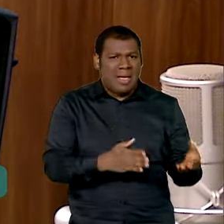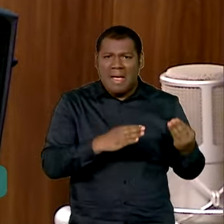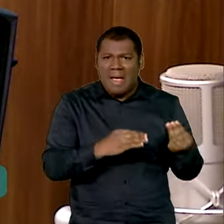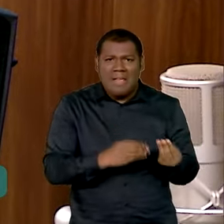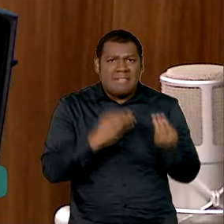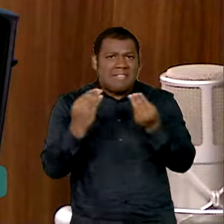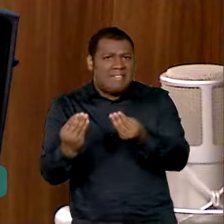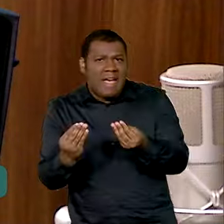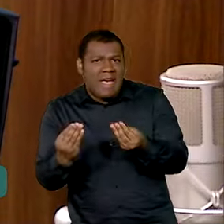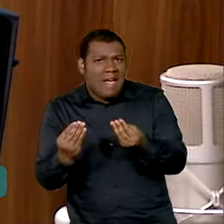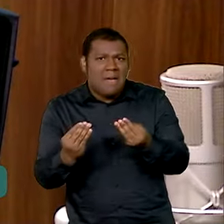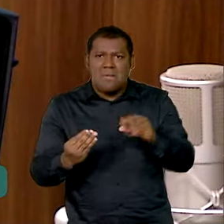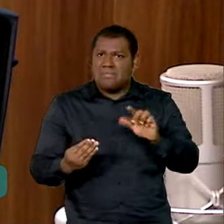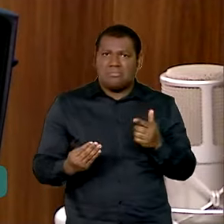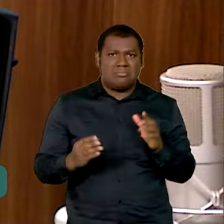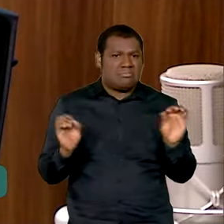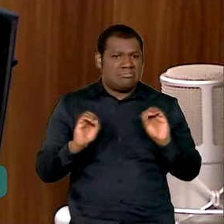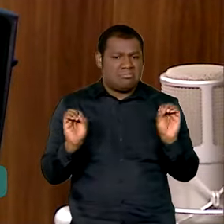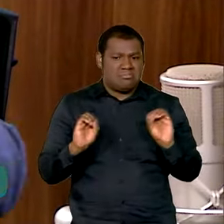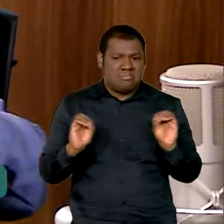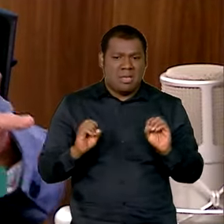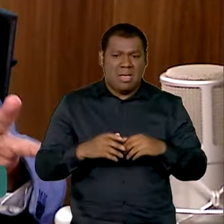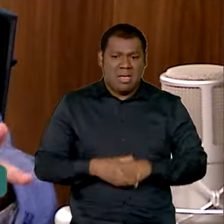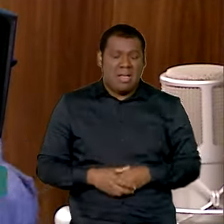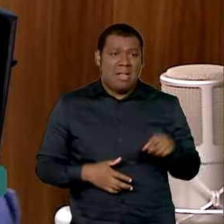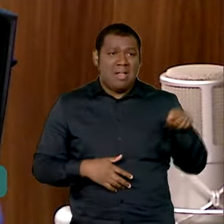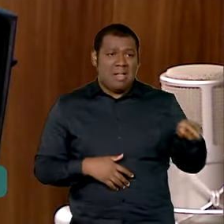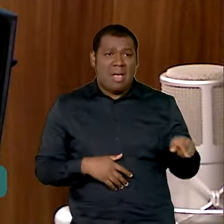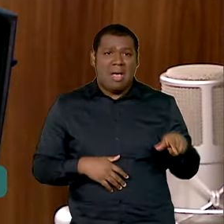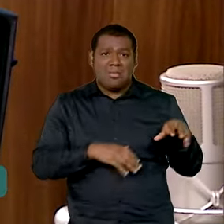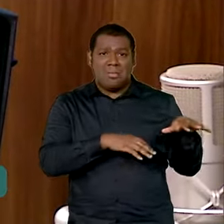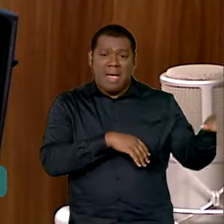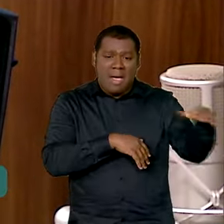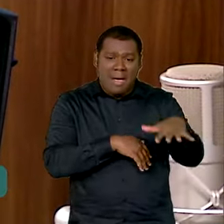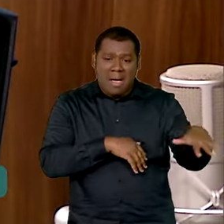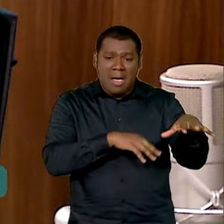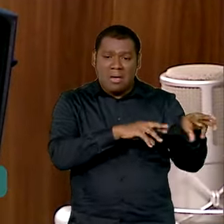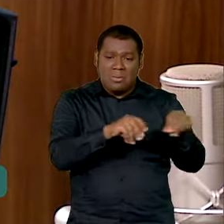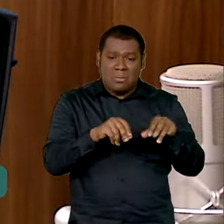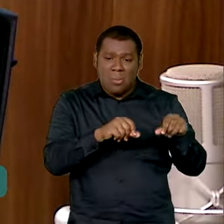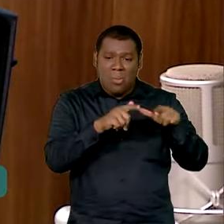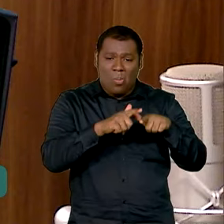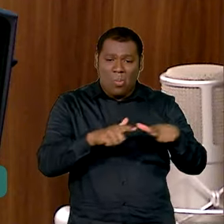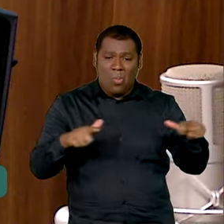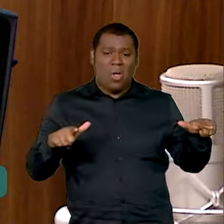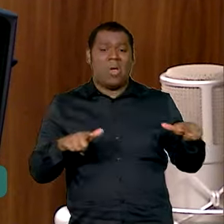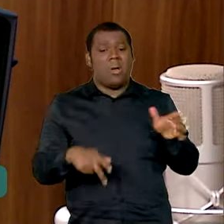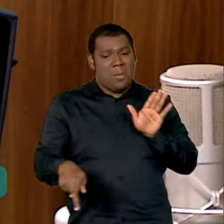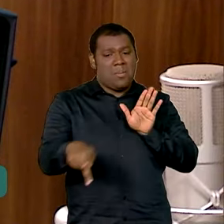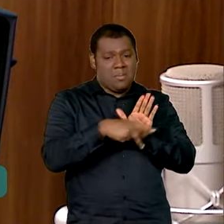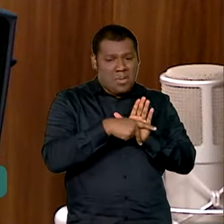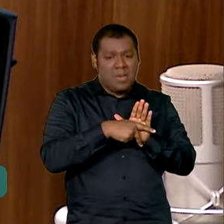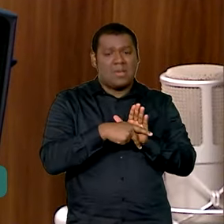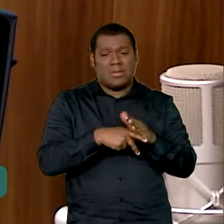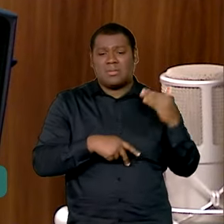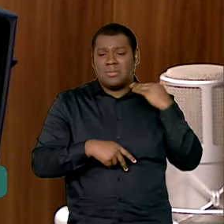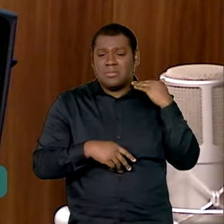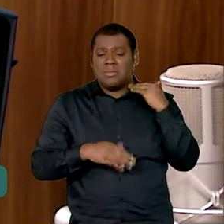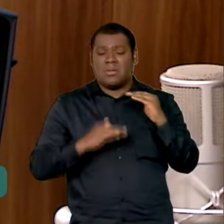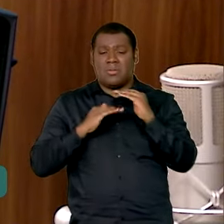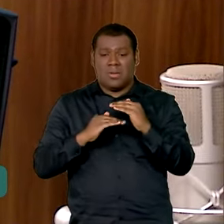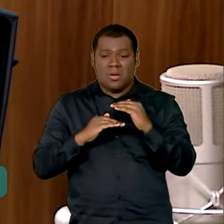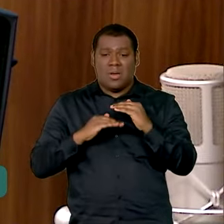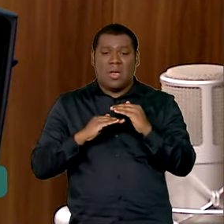finalidade esse patrimônio está digamos assim paralisado dentro do Banco do Brasil e agora o que está sendo